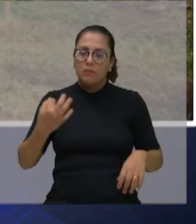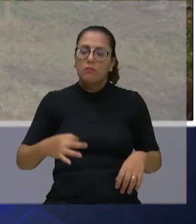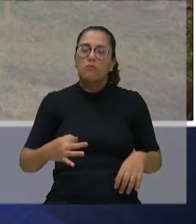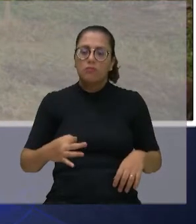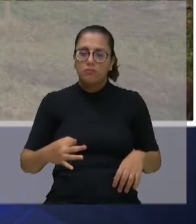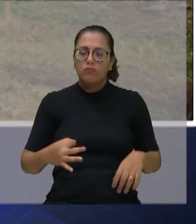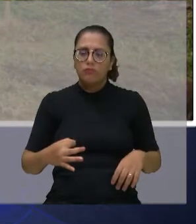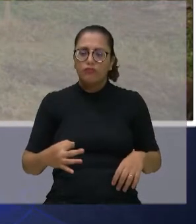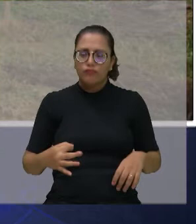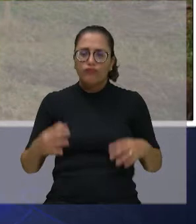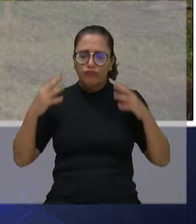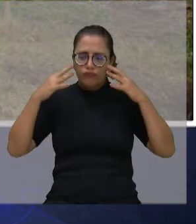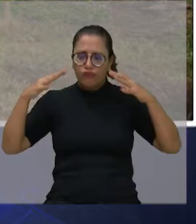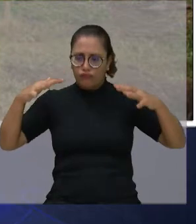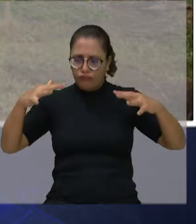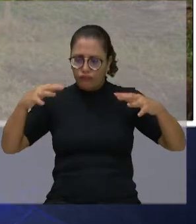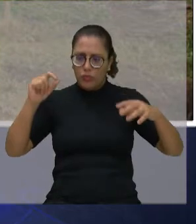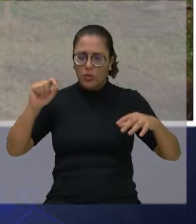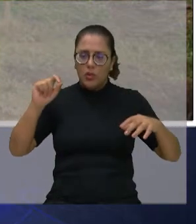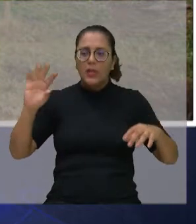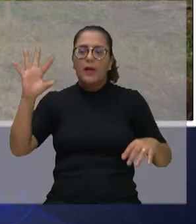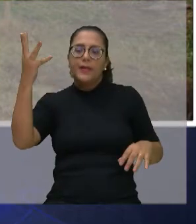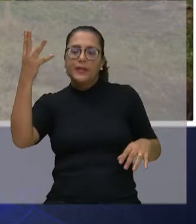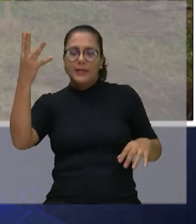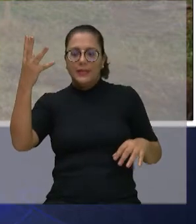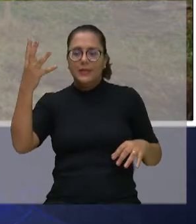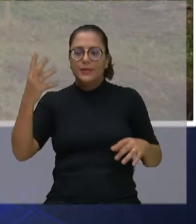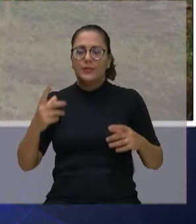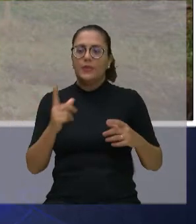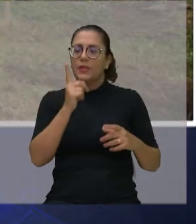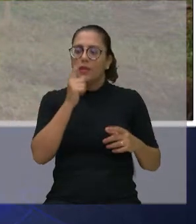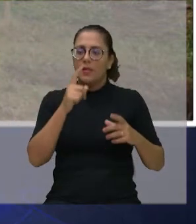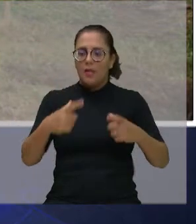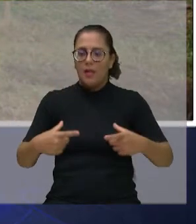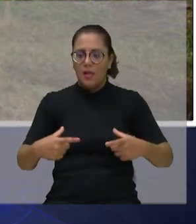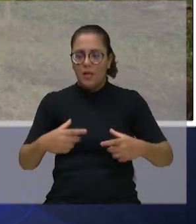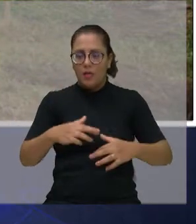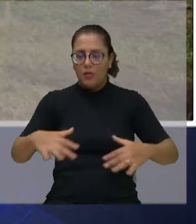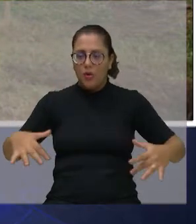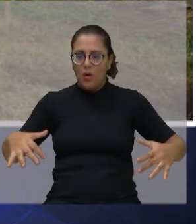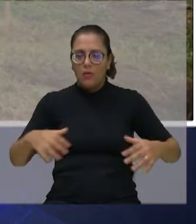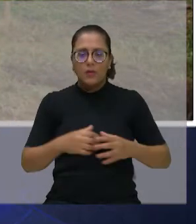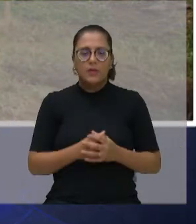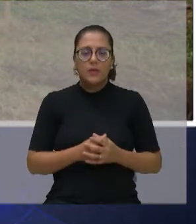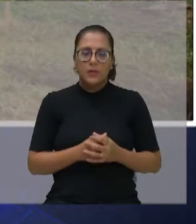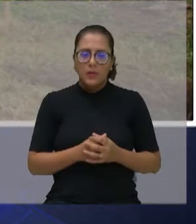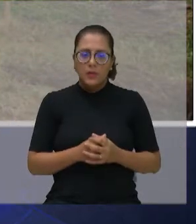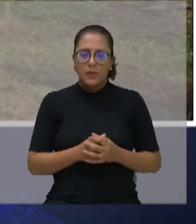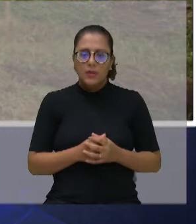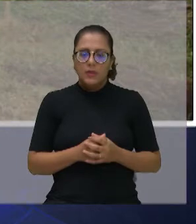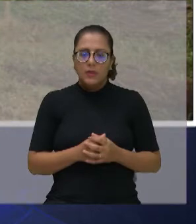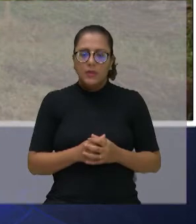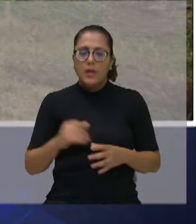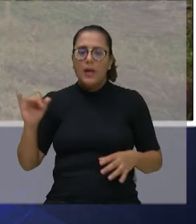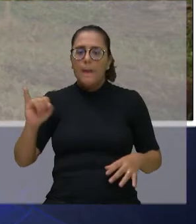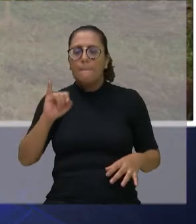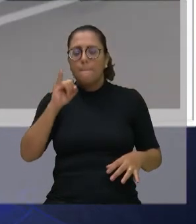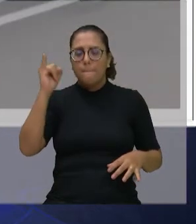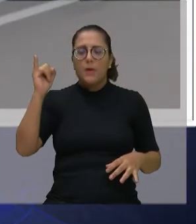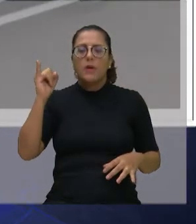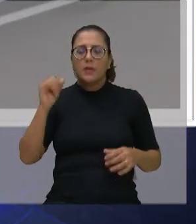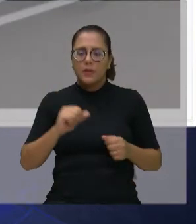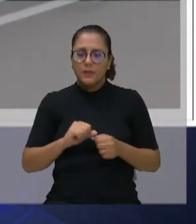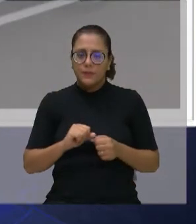acontecendo aí com relação aos córregos. Eu acho que é importante isso está se fazendo durante o ano inteiro.